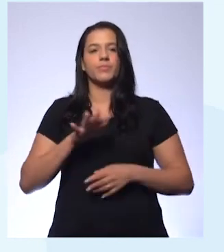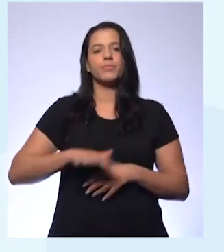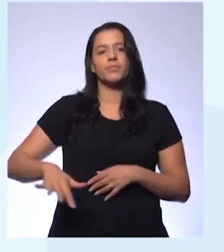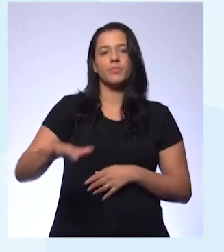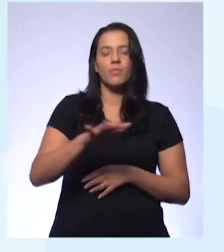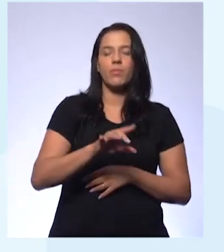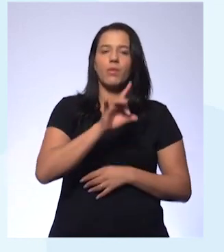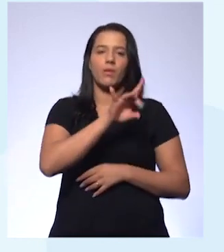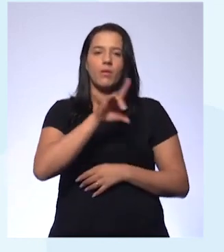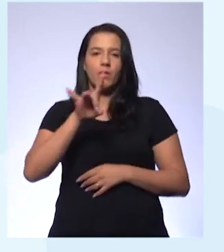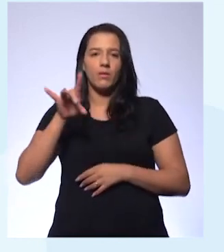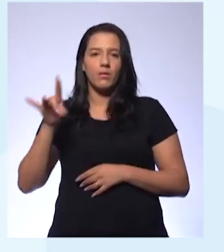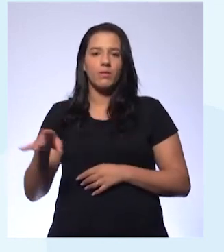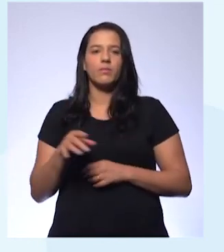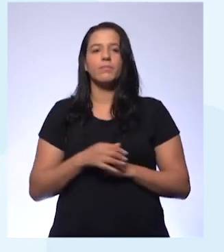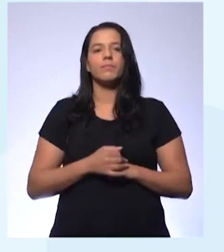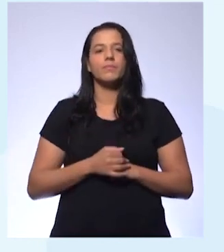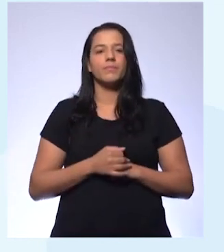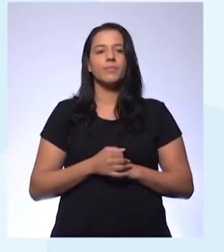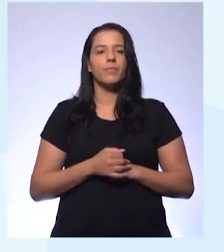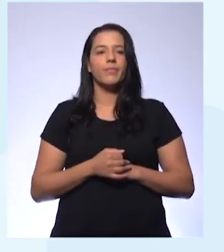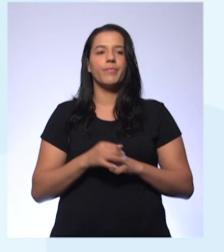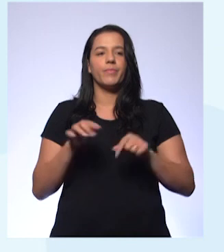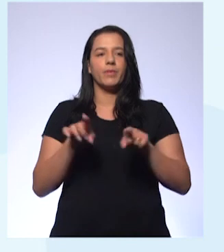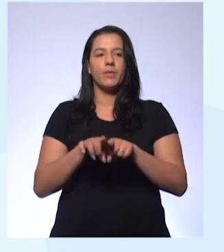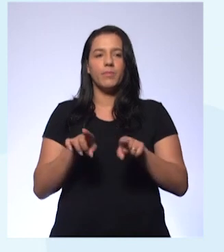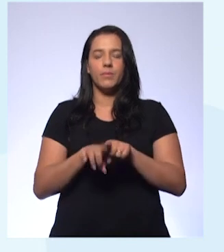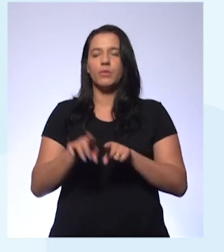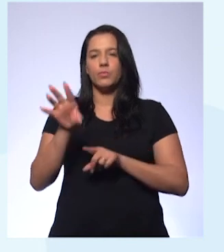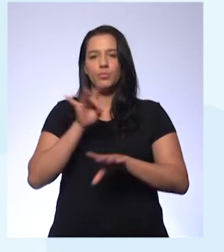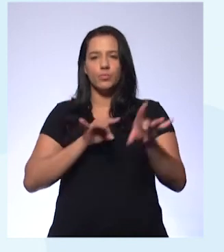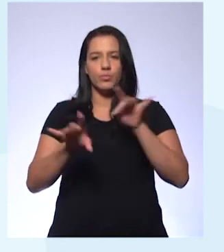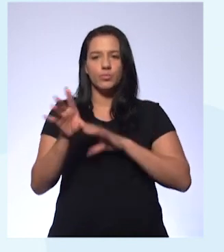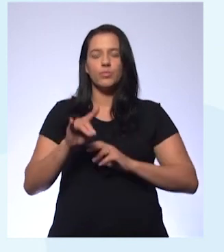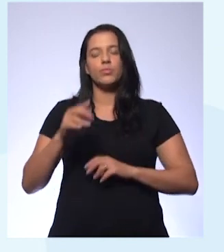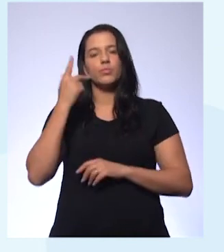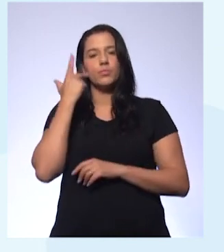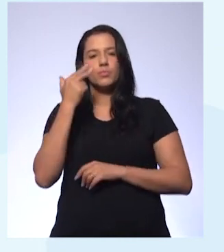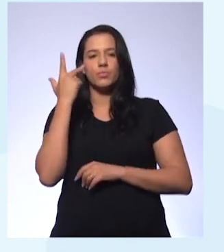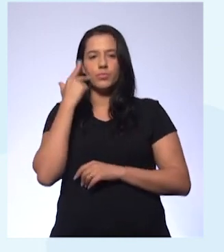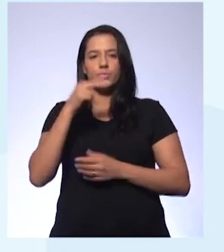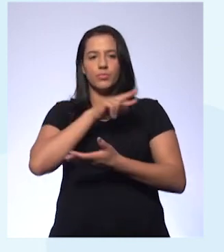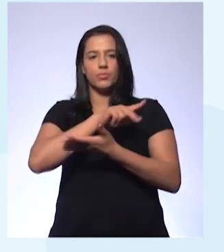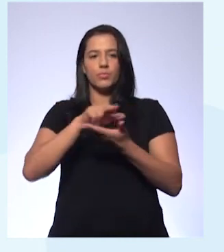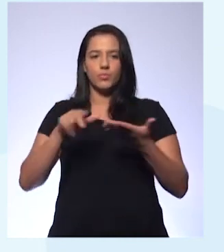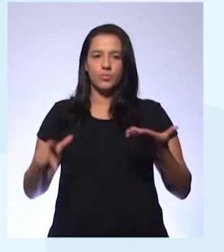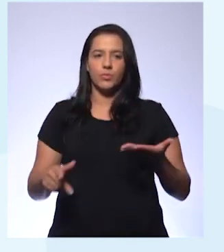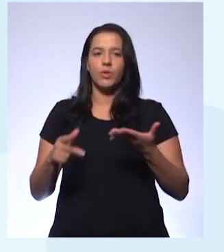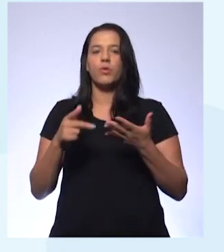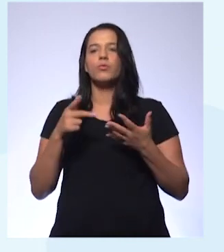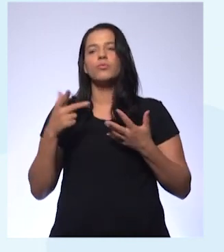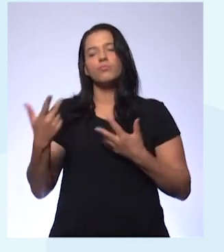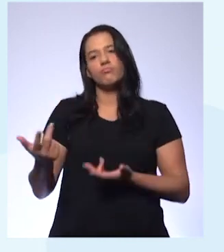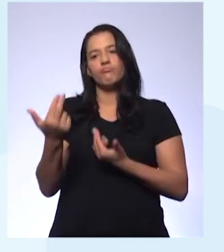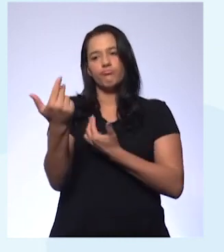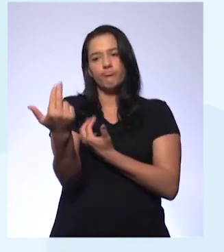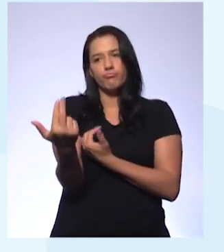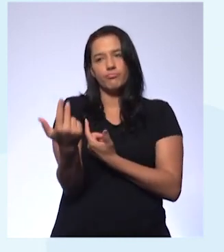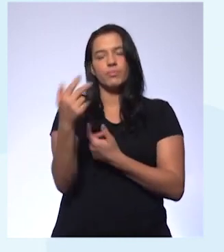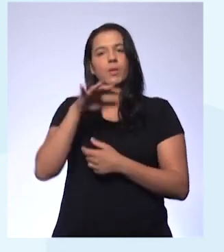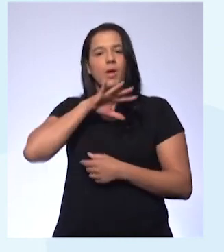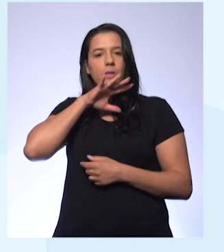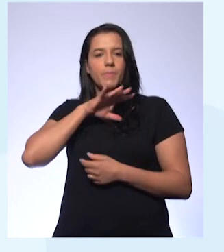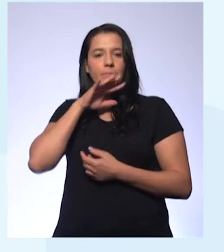espécies, com base na atuação da seleção natural, sobre as variantes de uma mesma espécie, resultante do